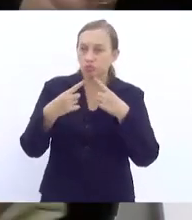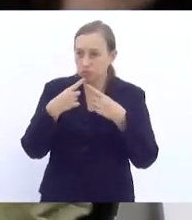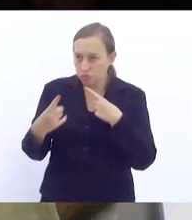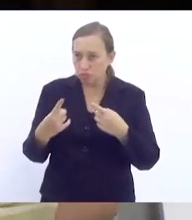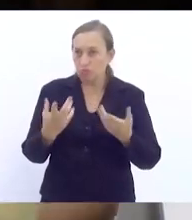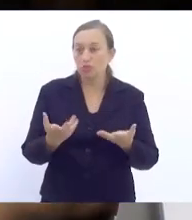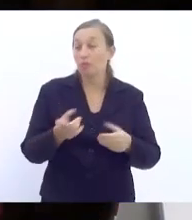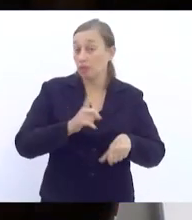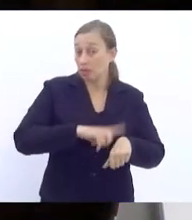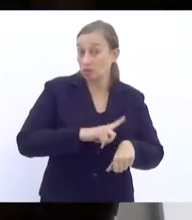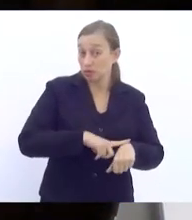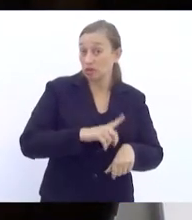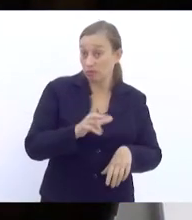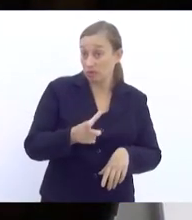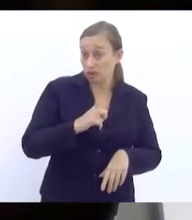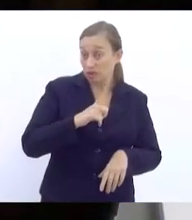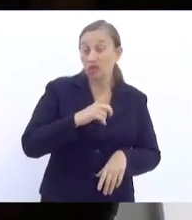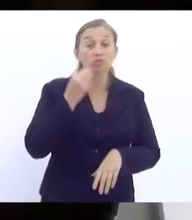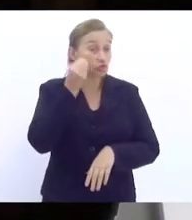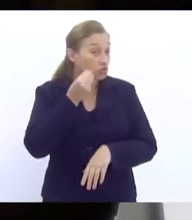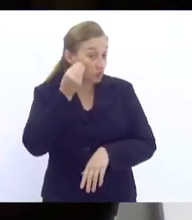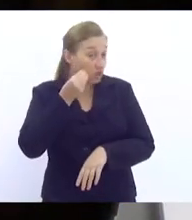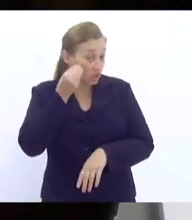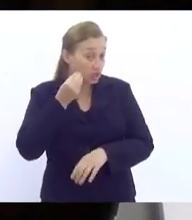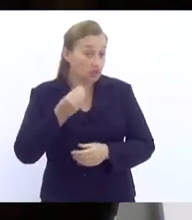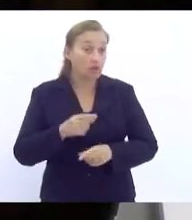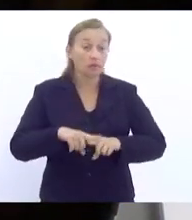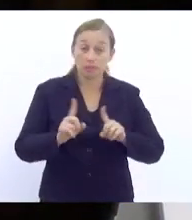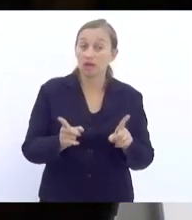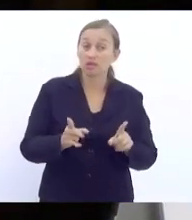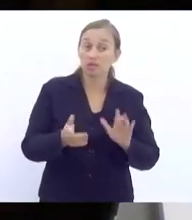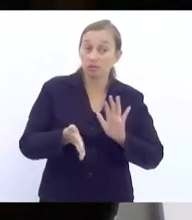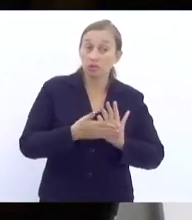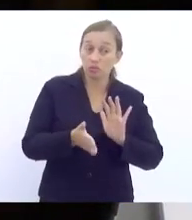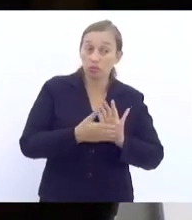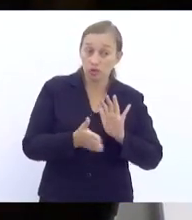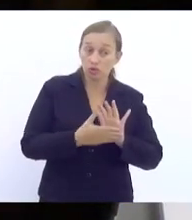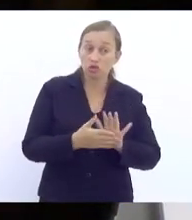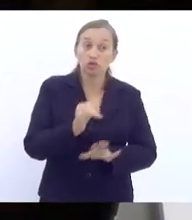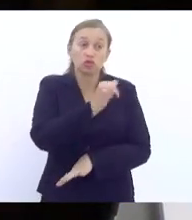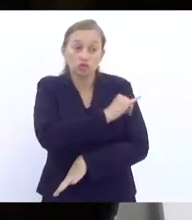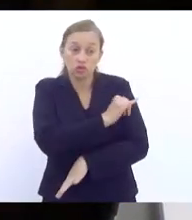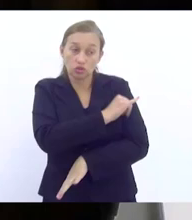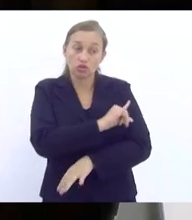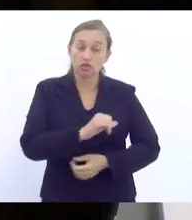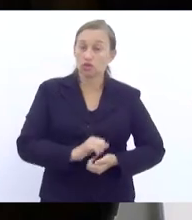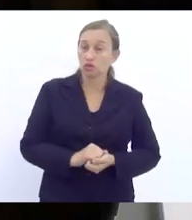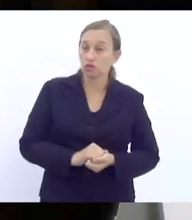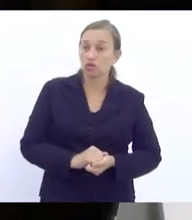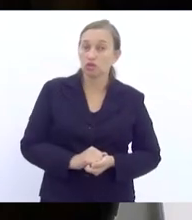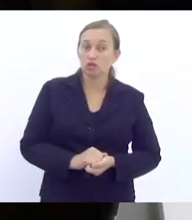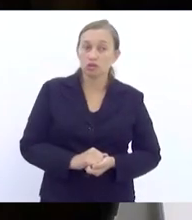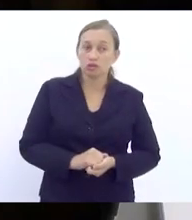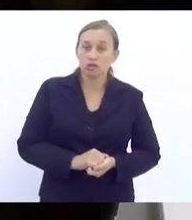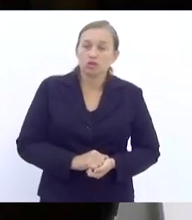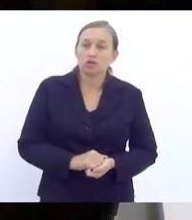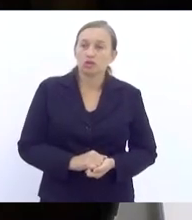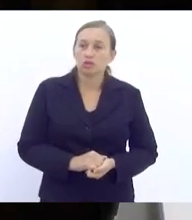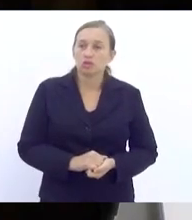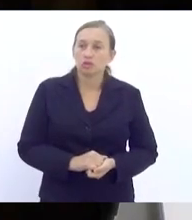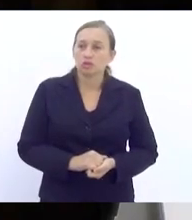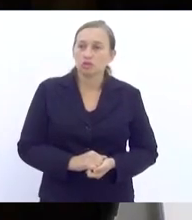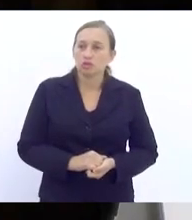pelo tempo que nós temos de experiência, mas que há propostas no Rio de Janeiro viáveis e operacionalizáveis